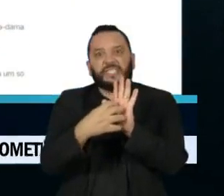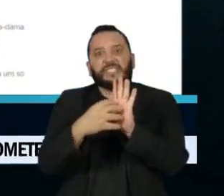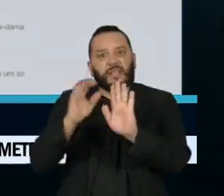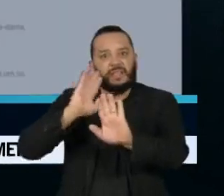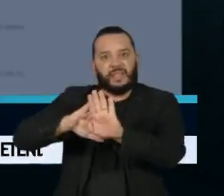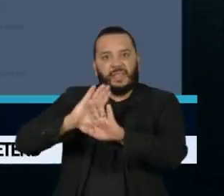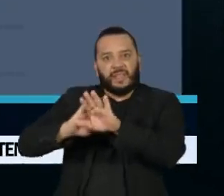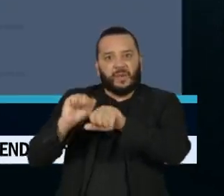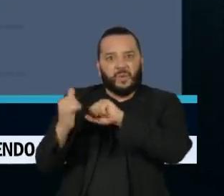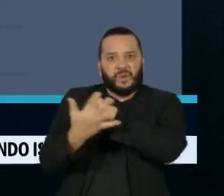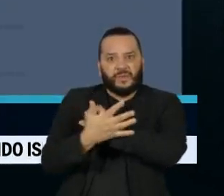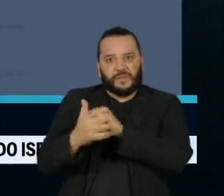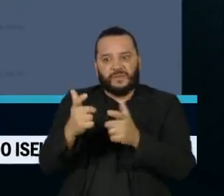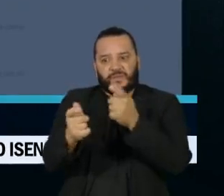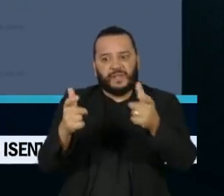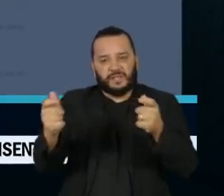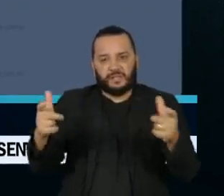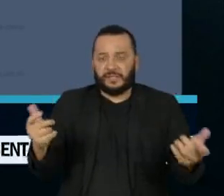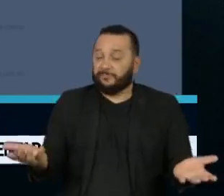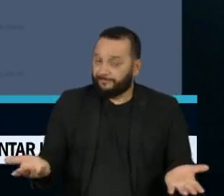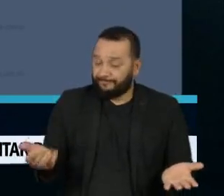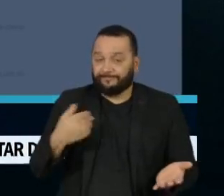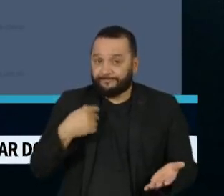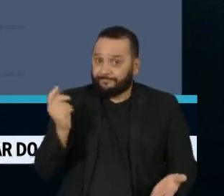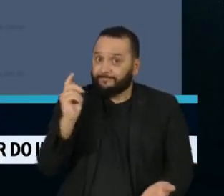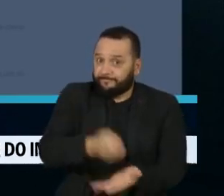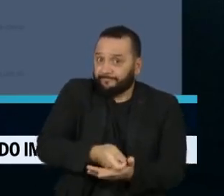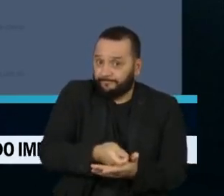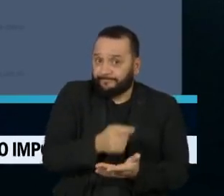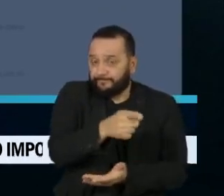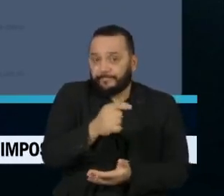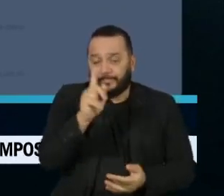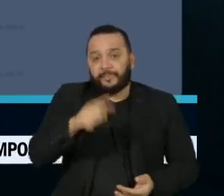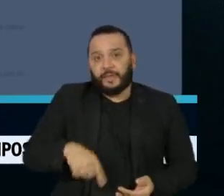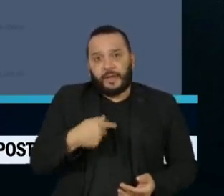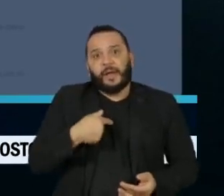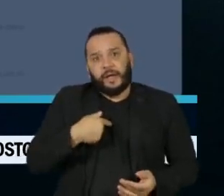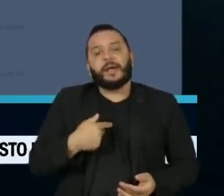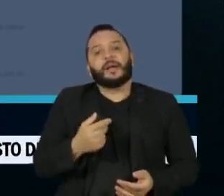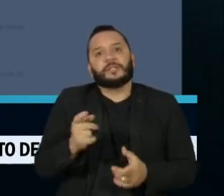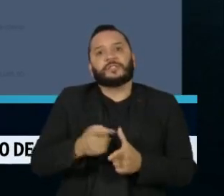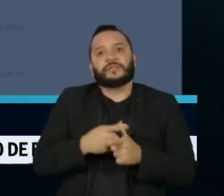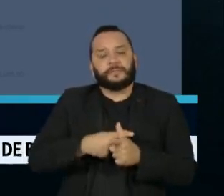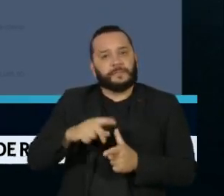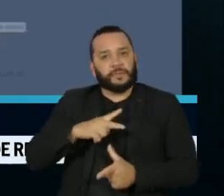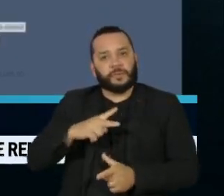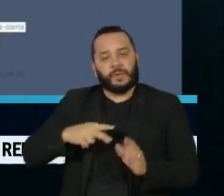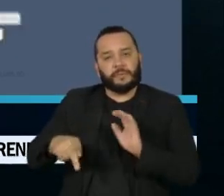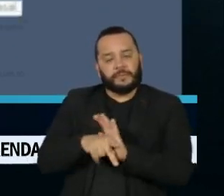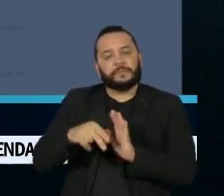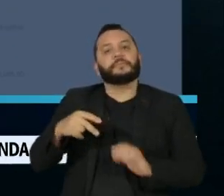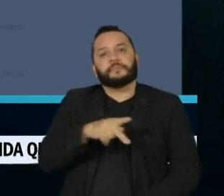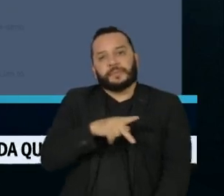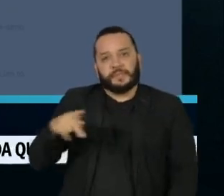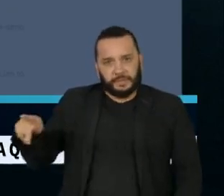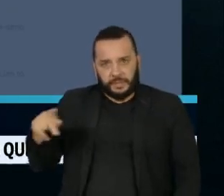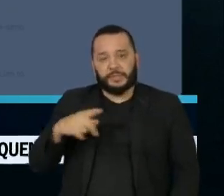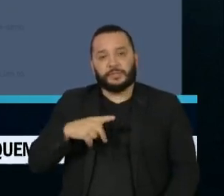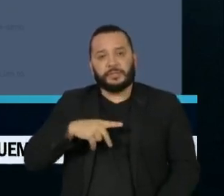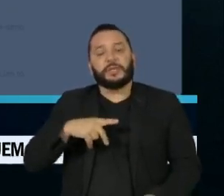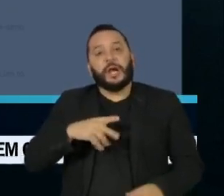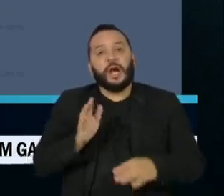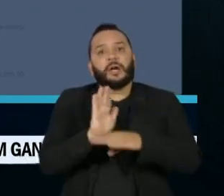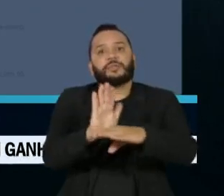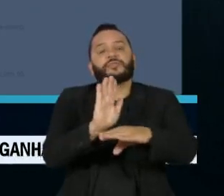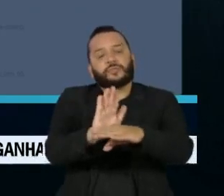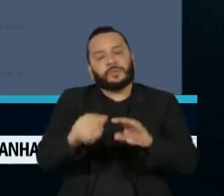Planalto afirma que os pagamentos de contas particulares são feitos com recursos da conta pessoal do presidente e que o auxílio financeiro à tia da primeira-dama